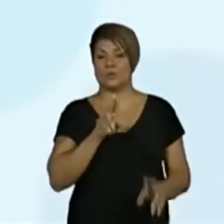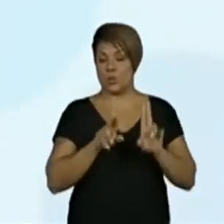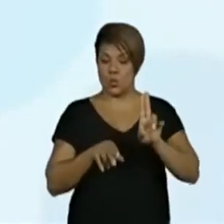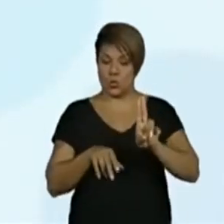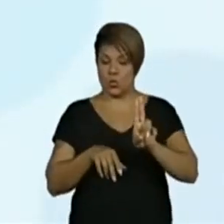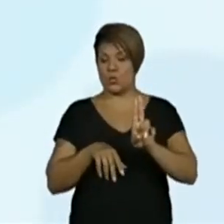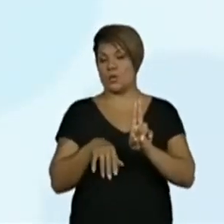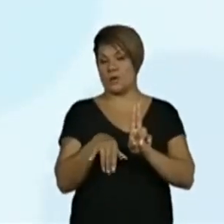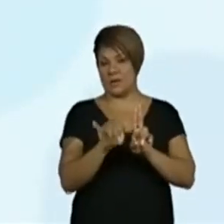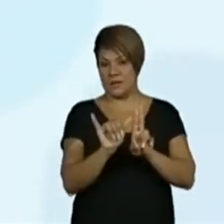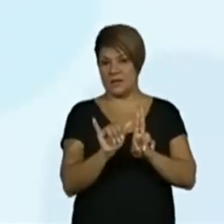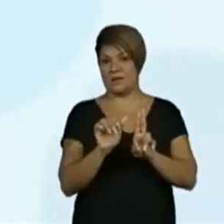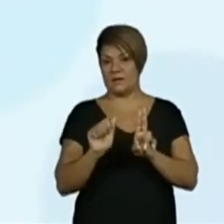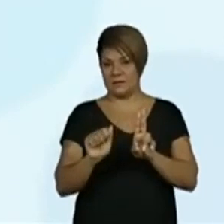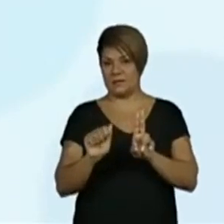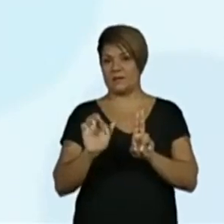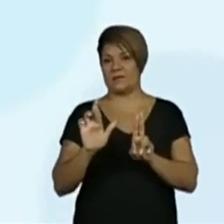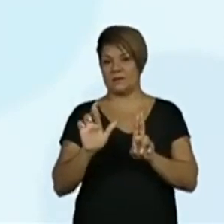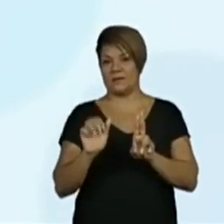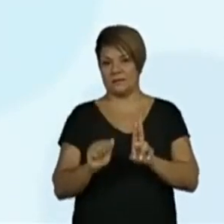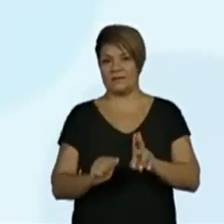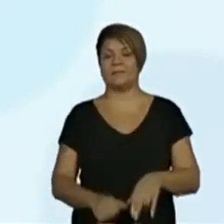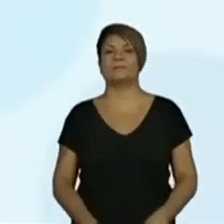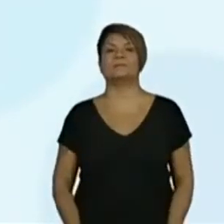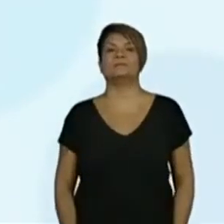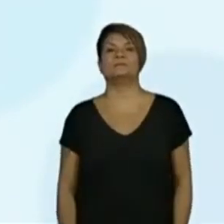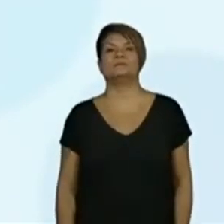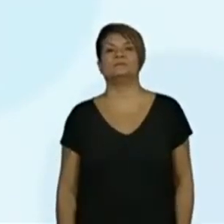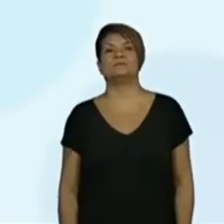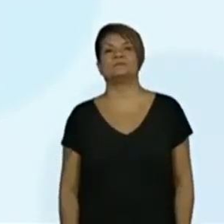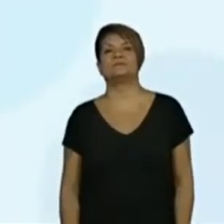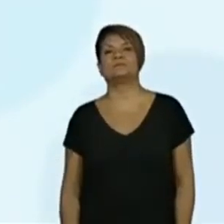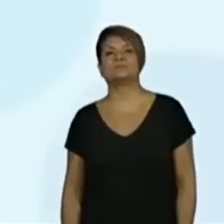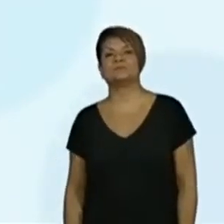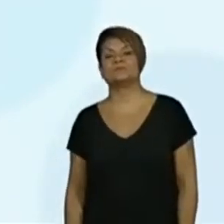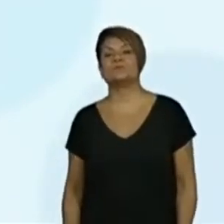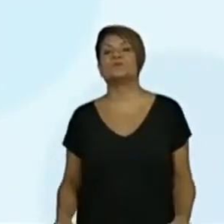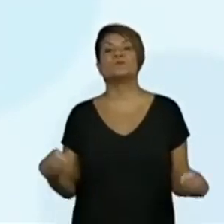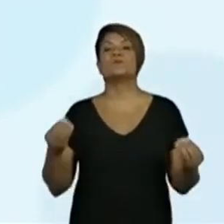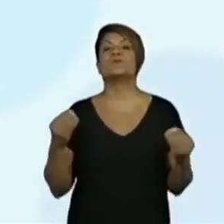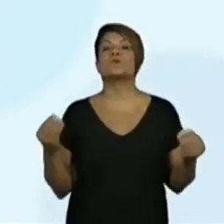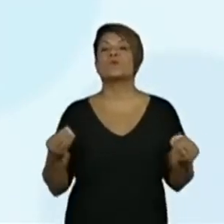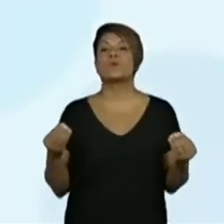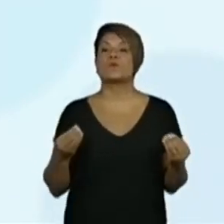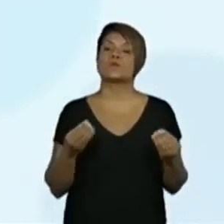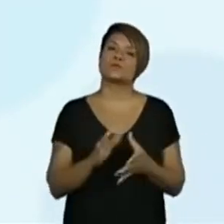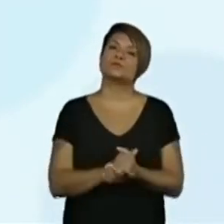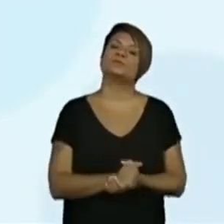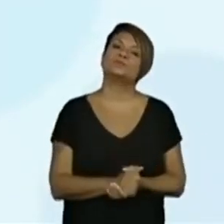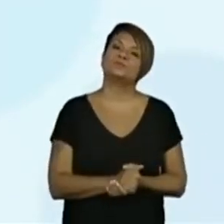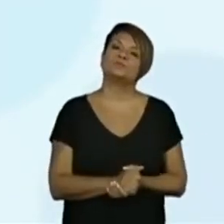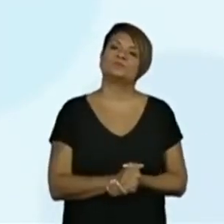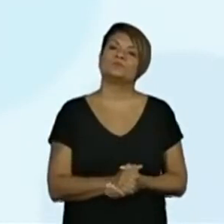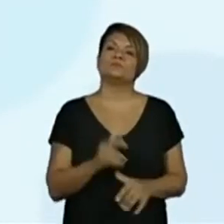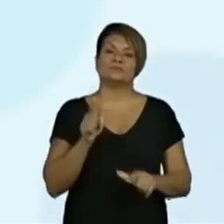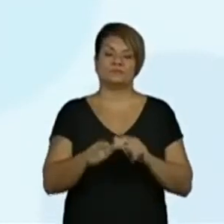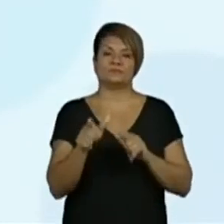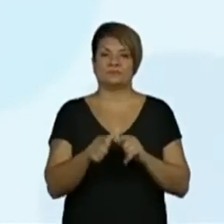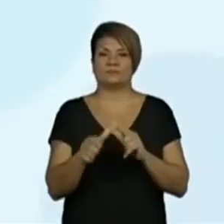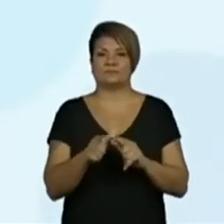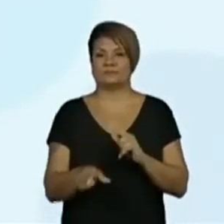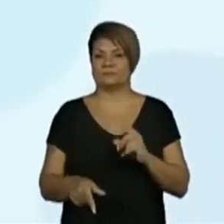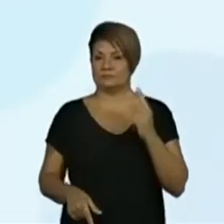Agora, falta o Uiara. Uiara. Uiara. E aí, como é que sai essas duas últimas letras?